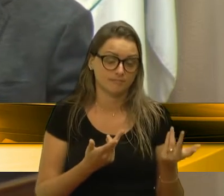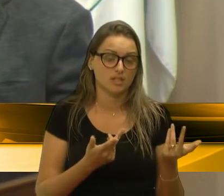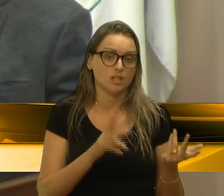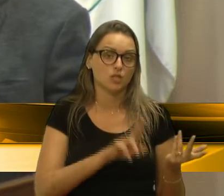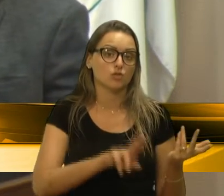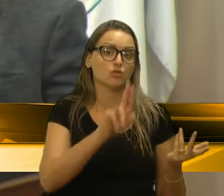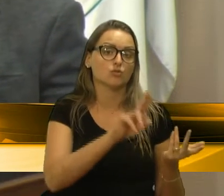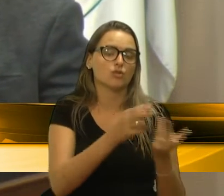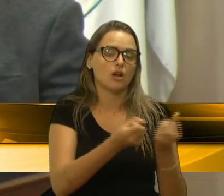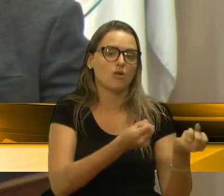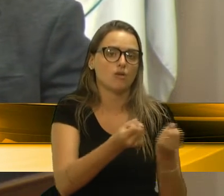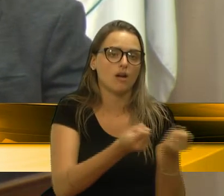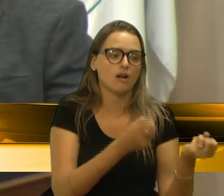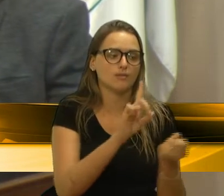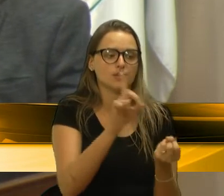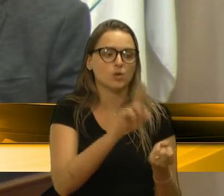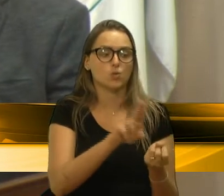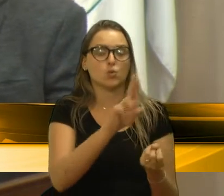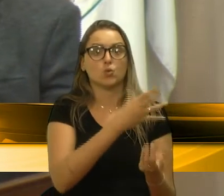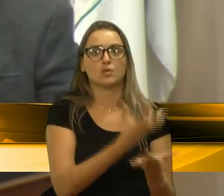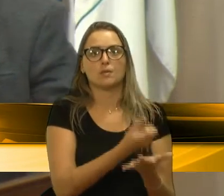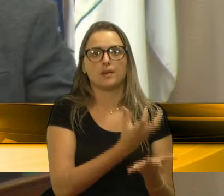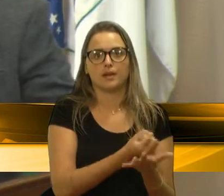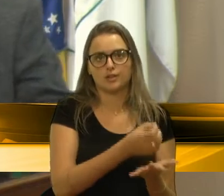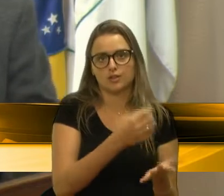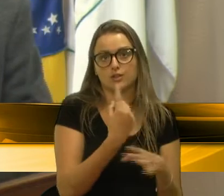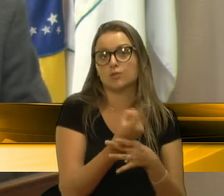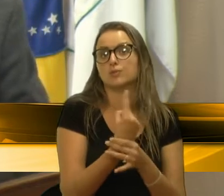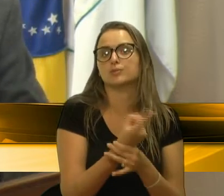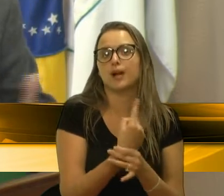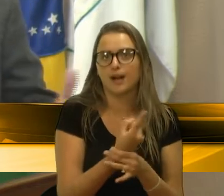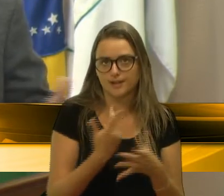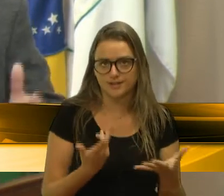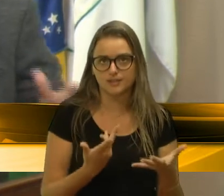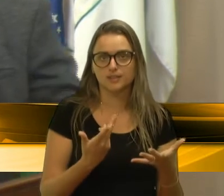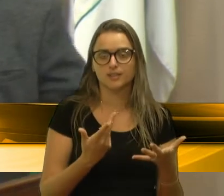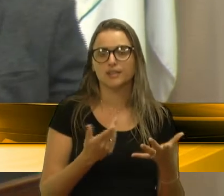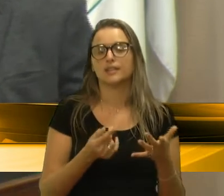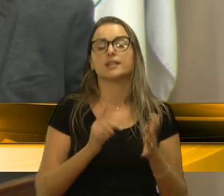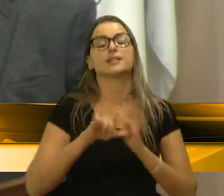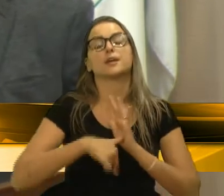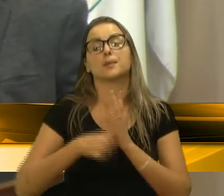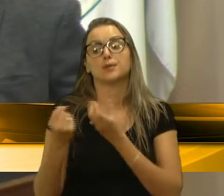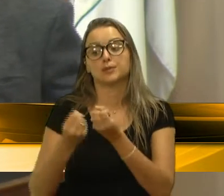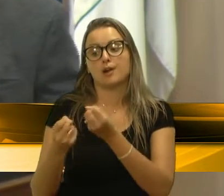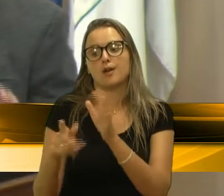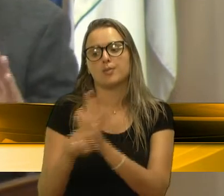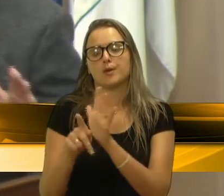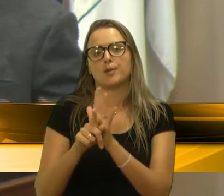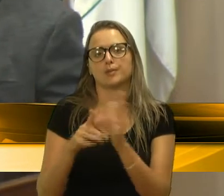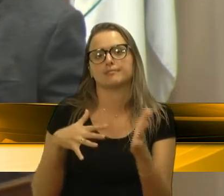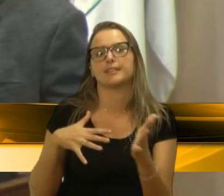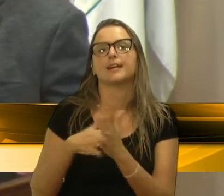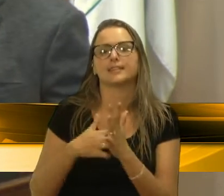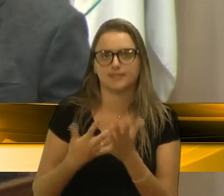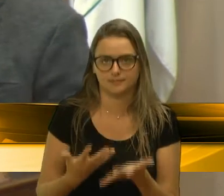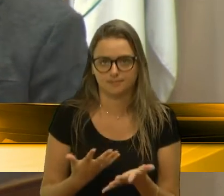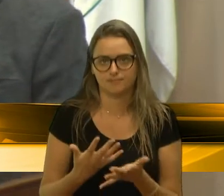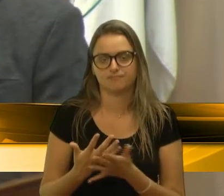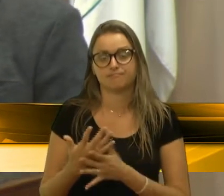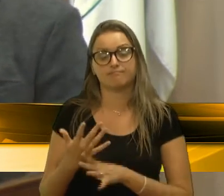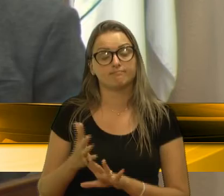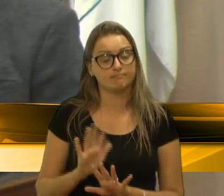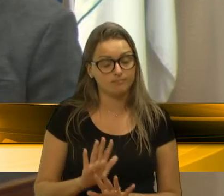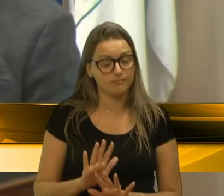transporte de aplicativo, um táxi, enfim, e acabam dirigindo e se envolvendo em acidentes. Felizmente, vereador Felipe,